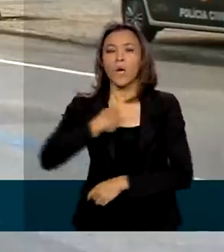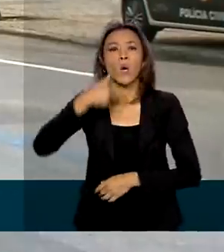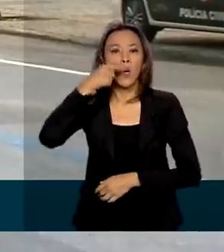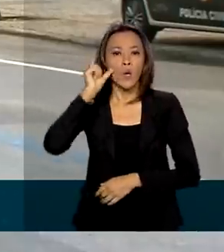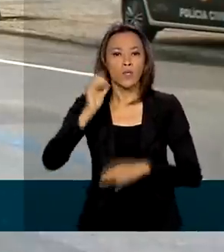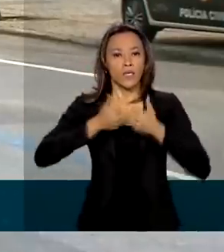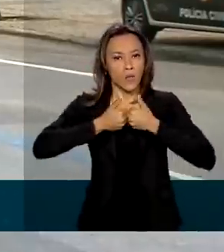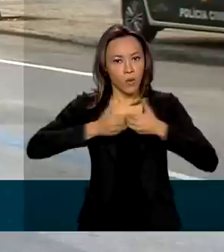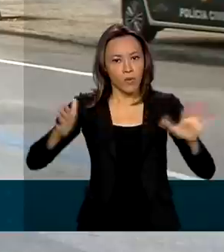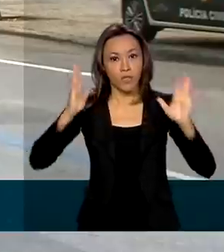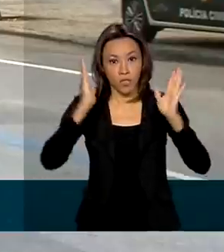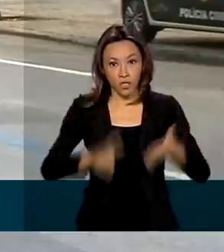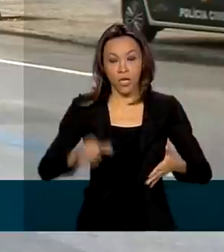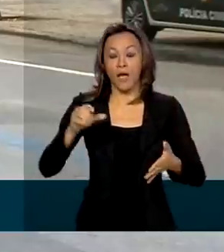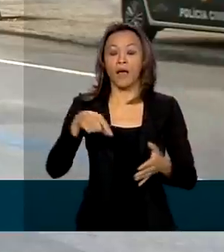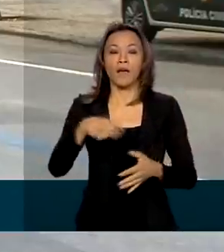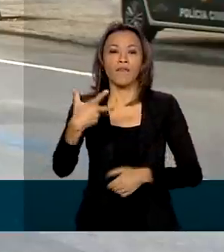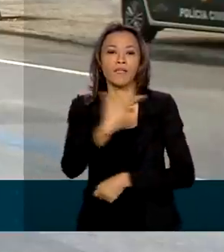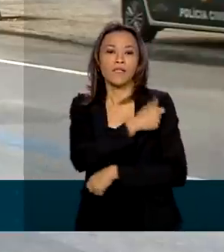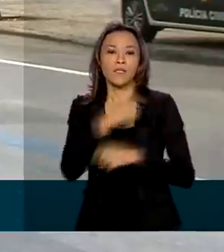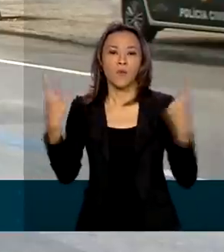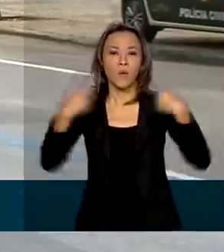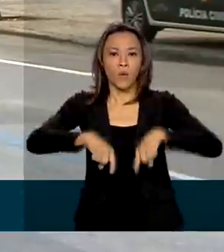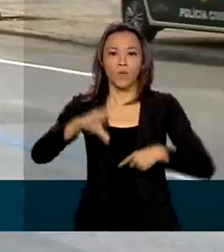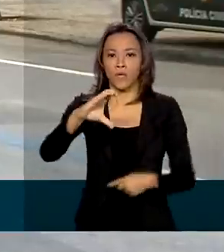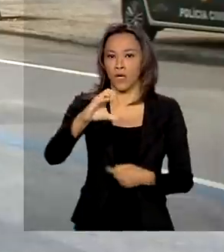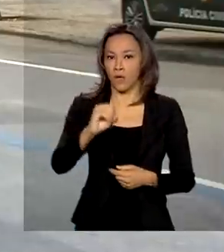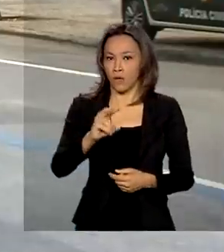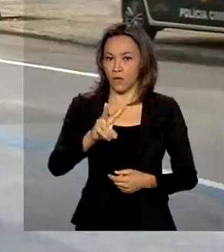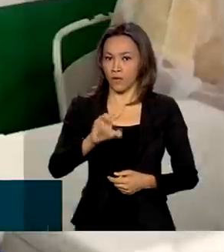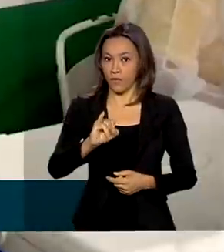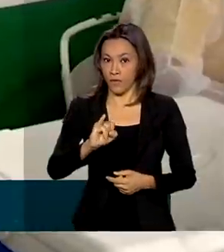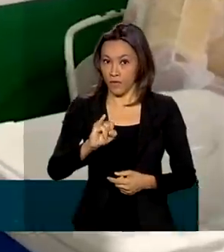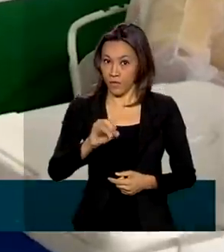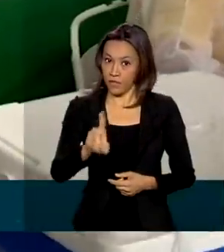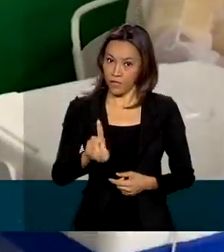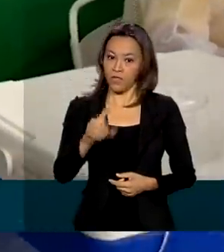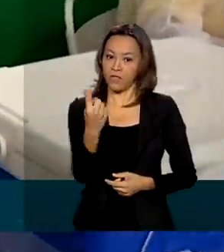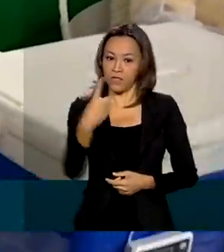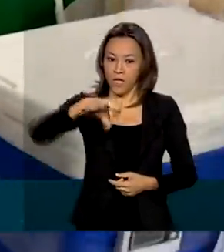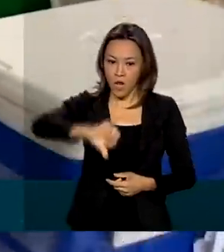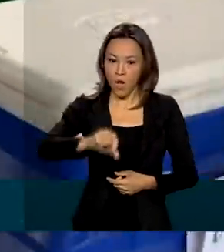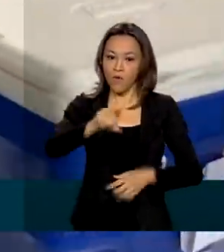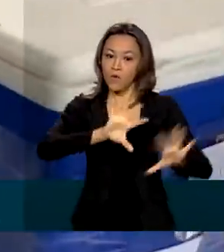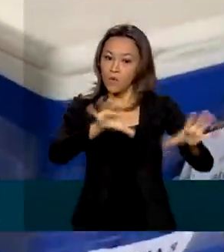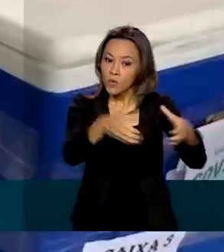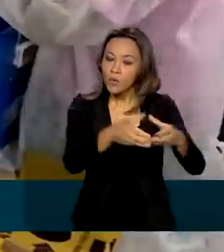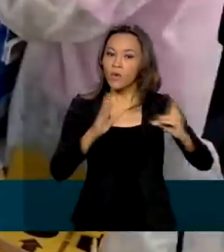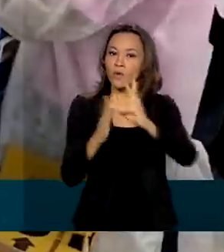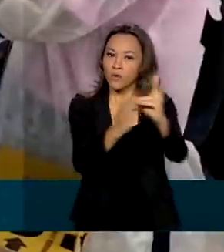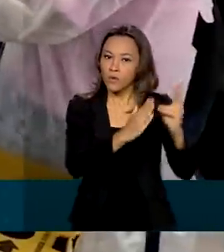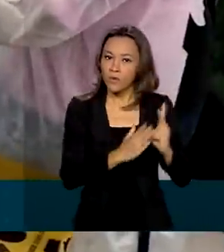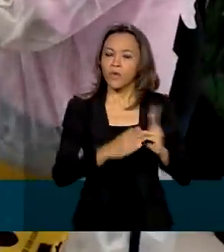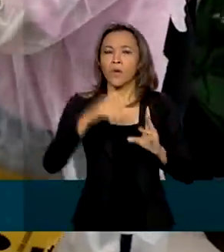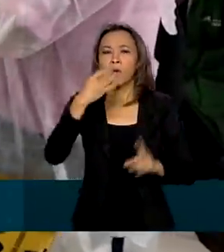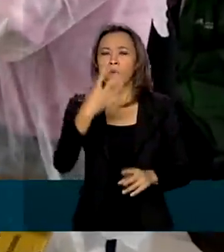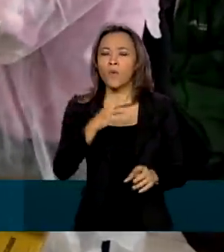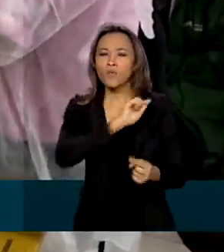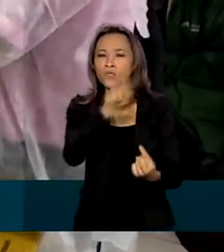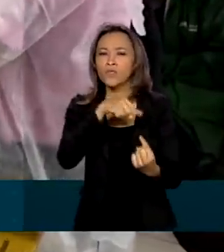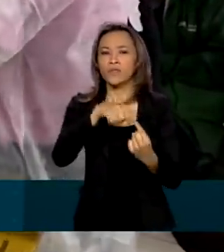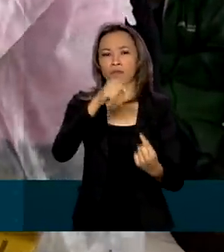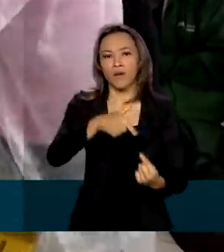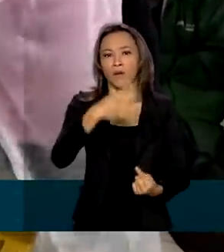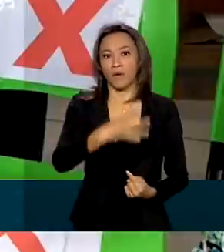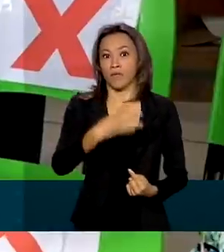contra a Covid-19 nas comunidades indígenas. A previsão do Ministério da Saúde é vacinar cerca de 410 mil indígenas